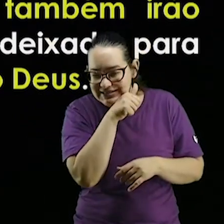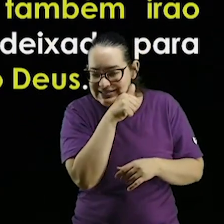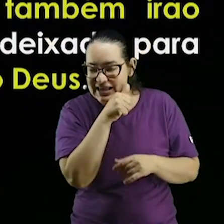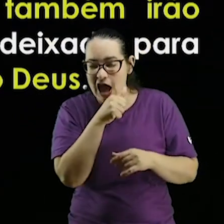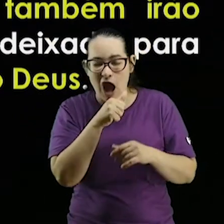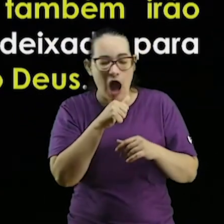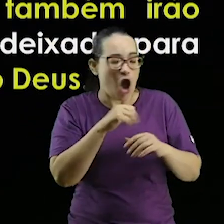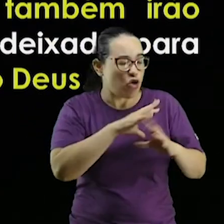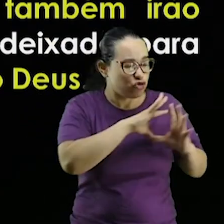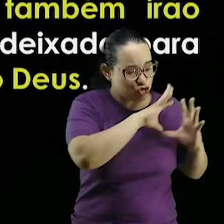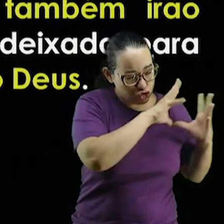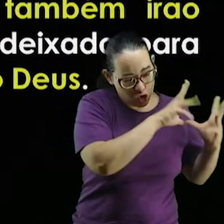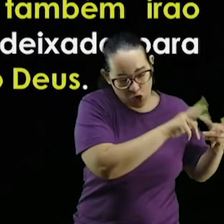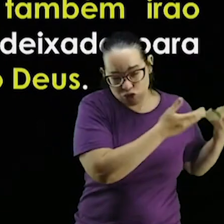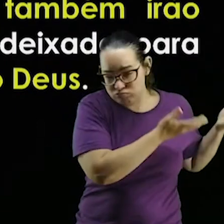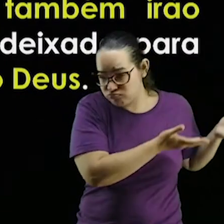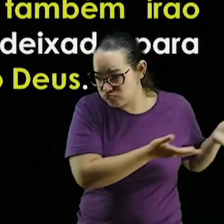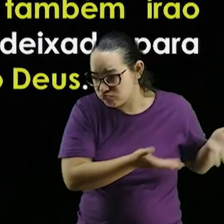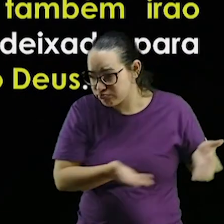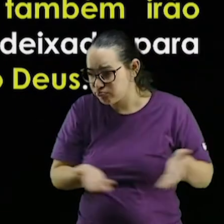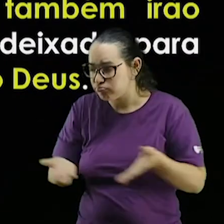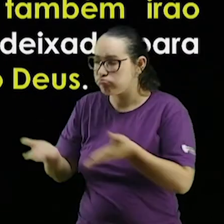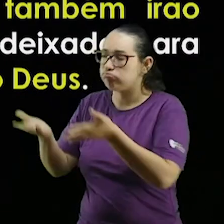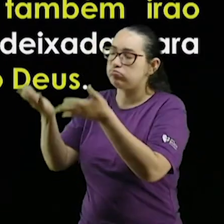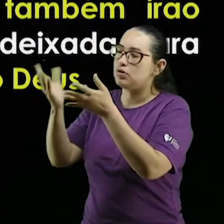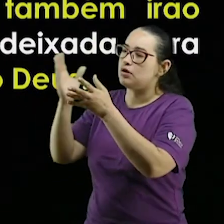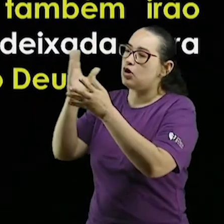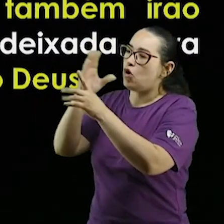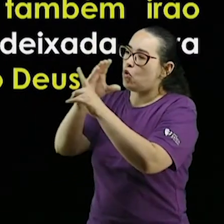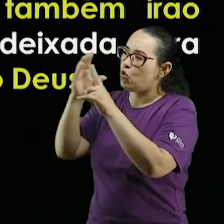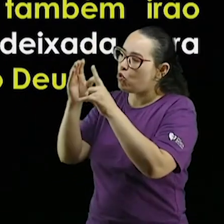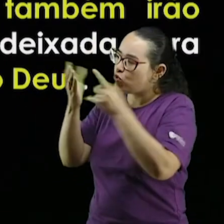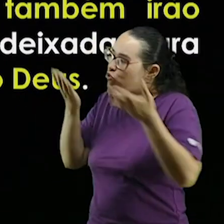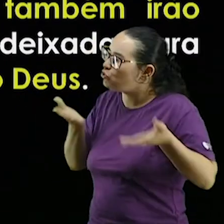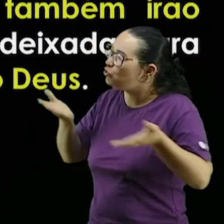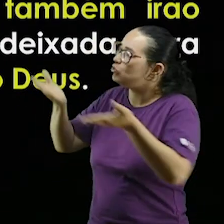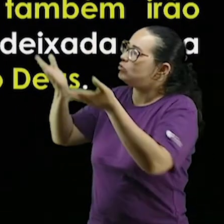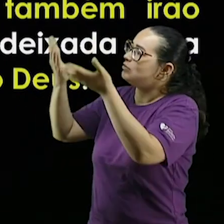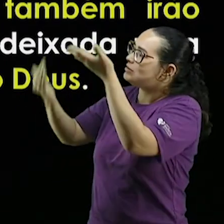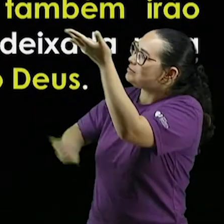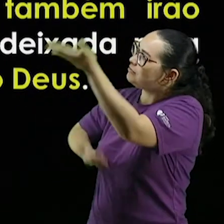trás mas iremos todos servir ao nosso Deus